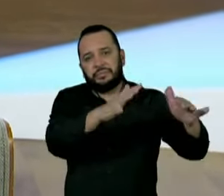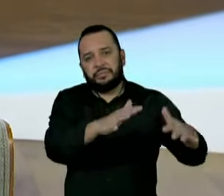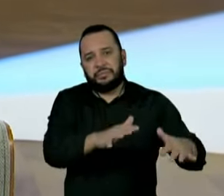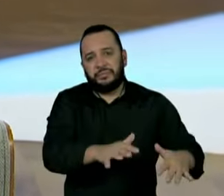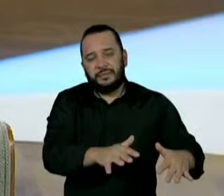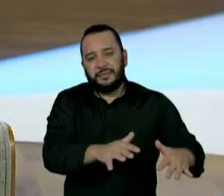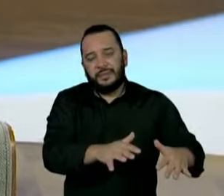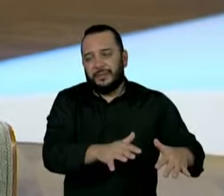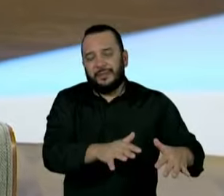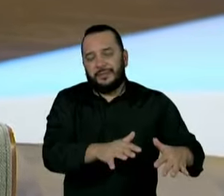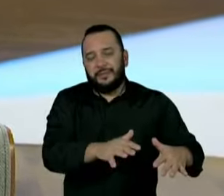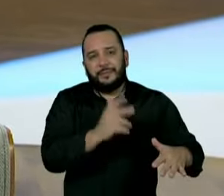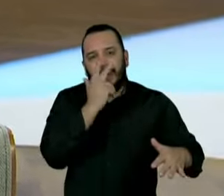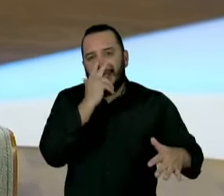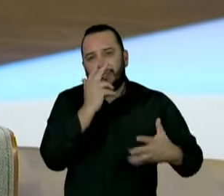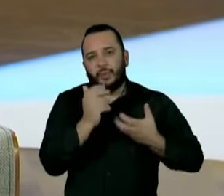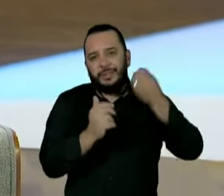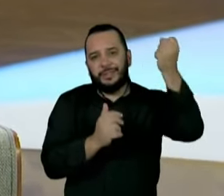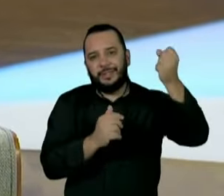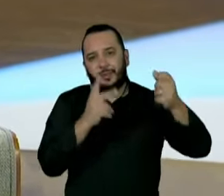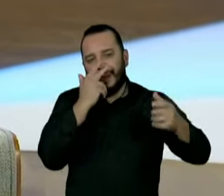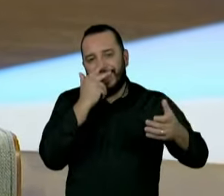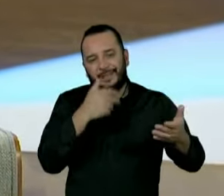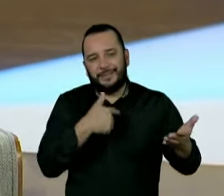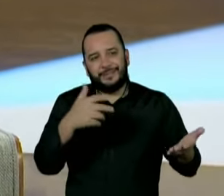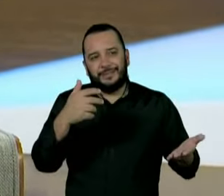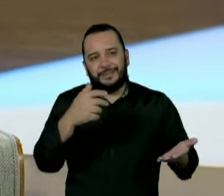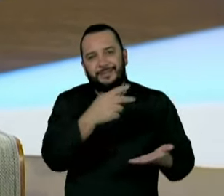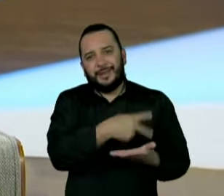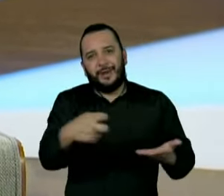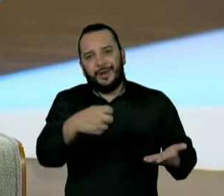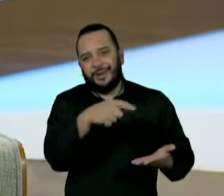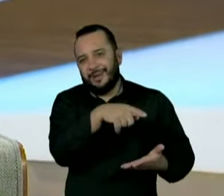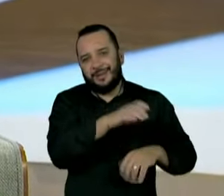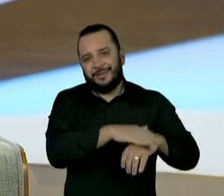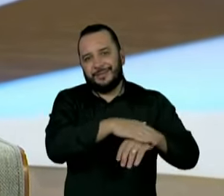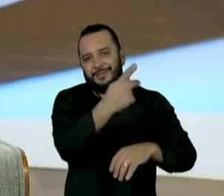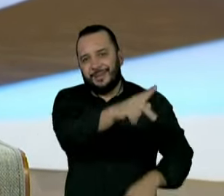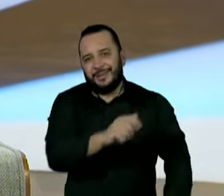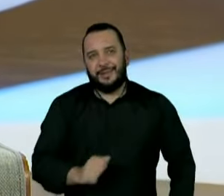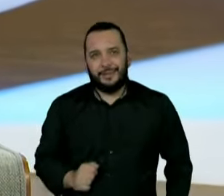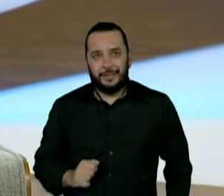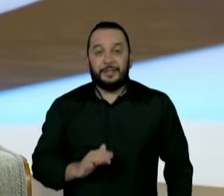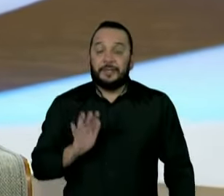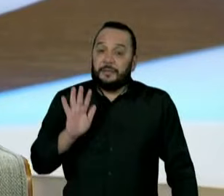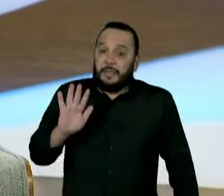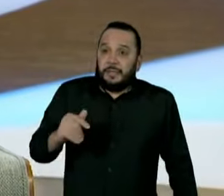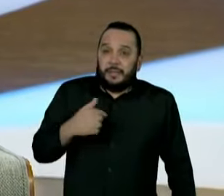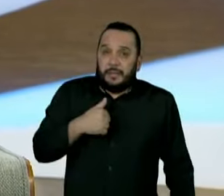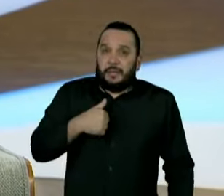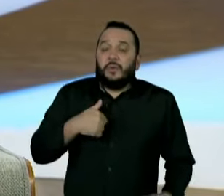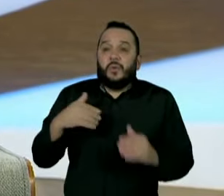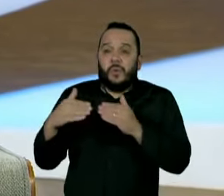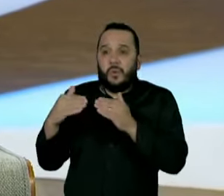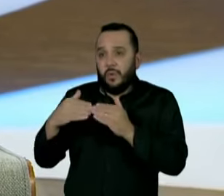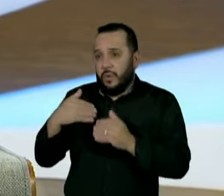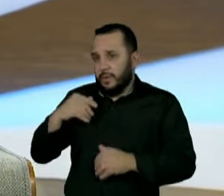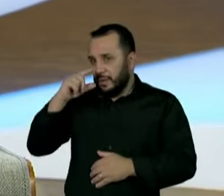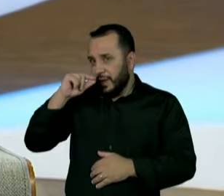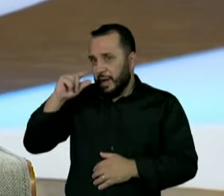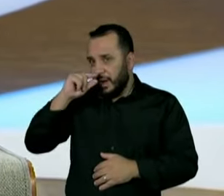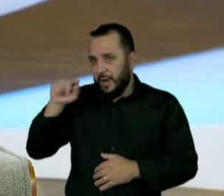embora a gente não tivesse, eu pessoalmente nunca fui favorável, porque compartilhava com a opinião do governador Alckmin que tinha uma